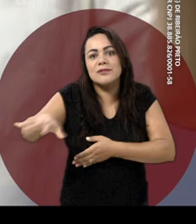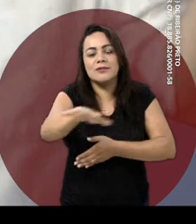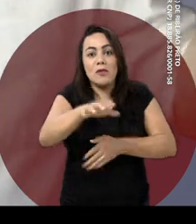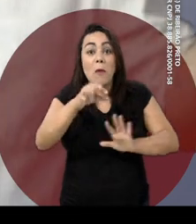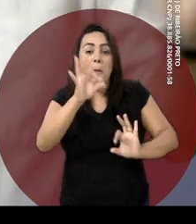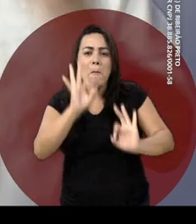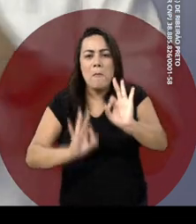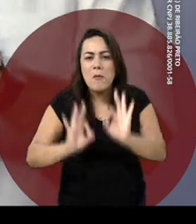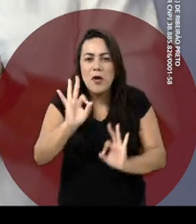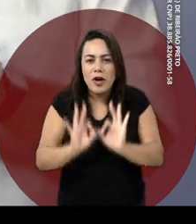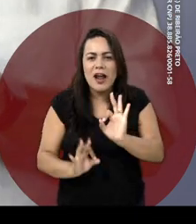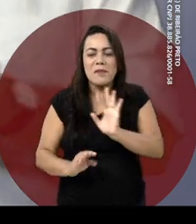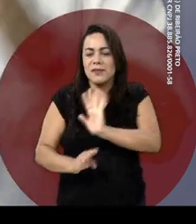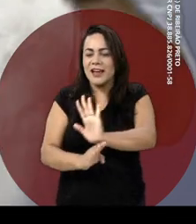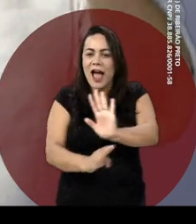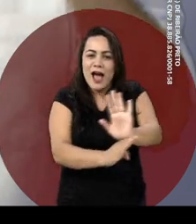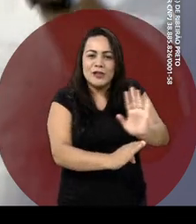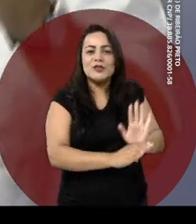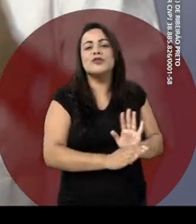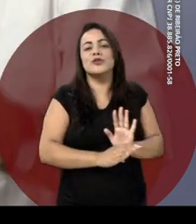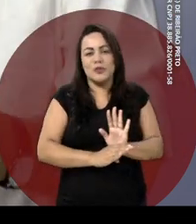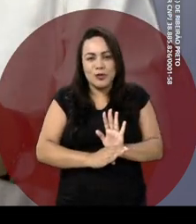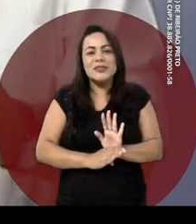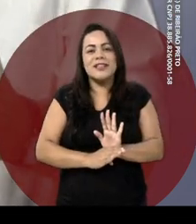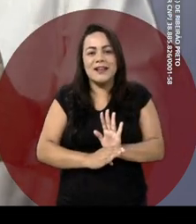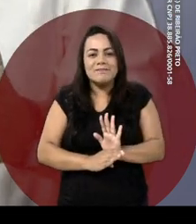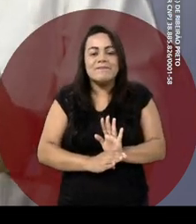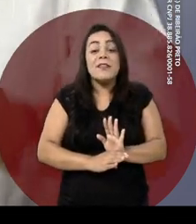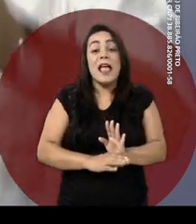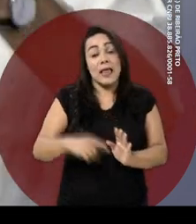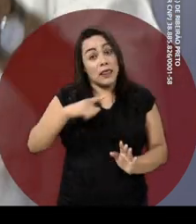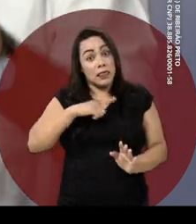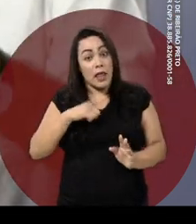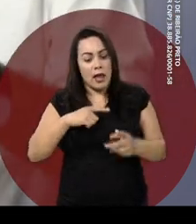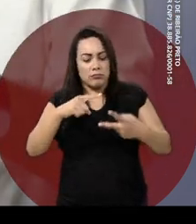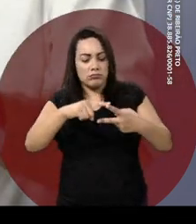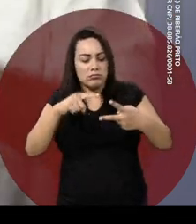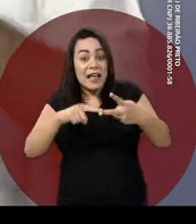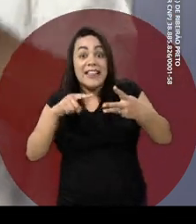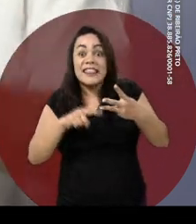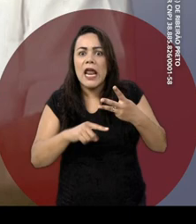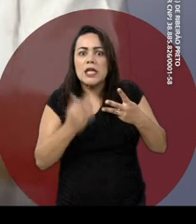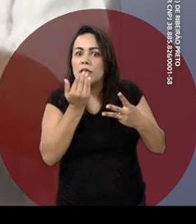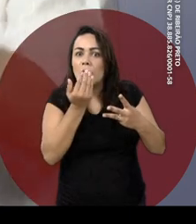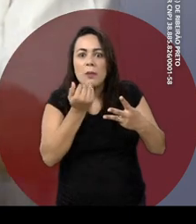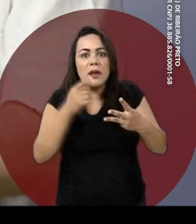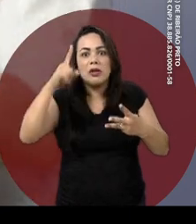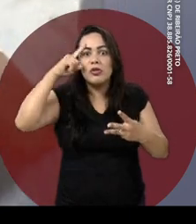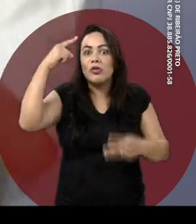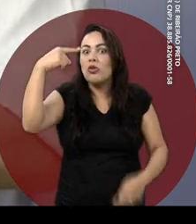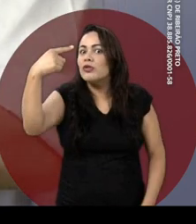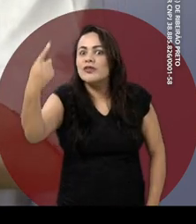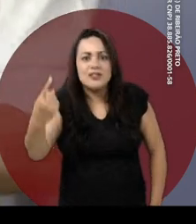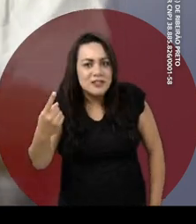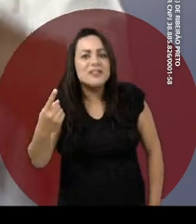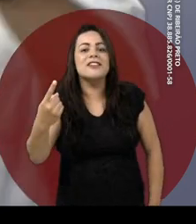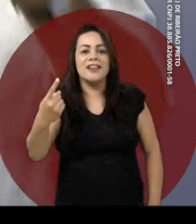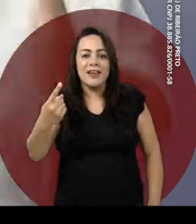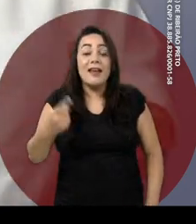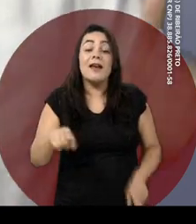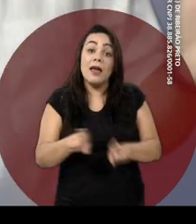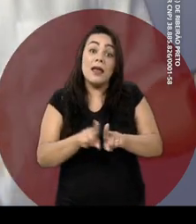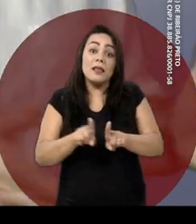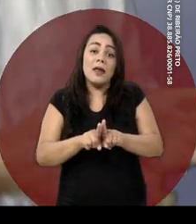o programa de braços abertos, com locação social, alimentação com três refeições diárias